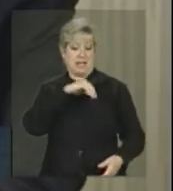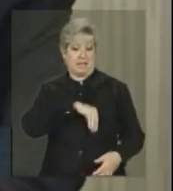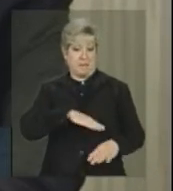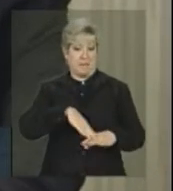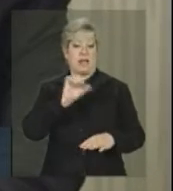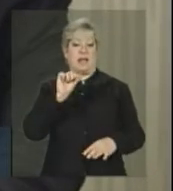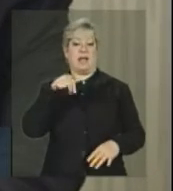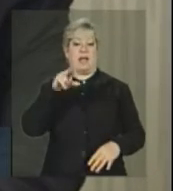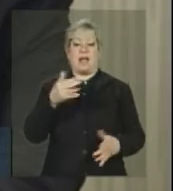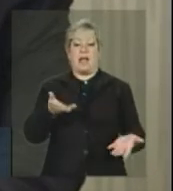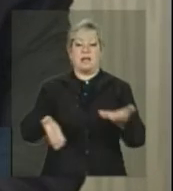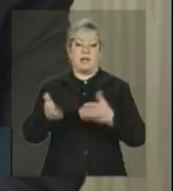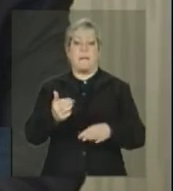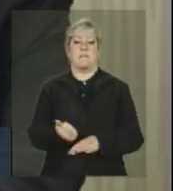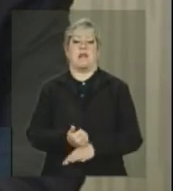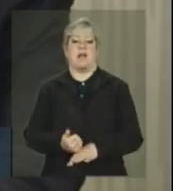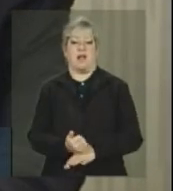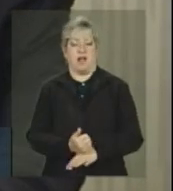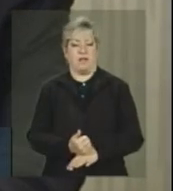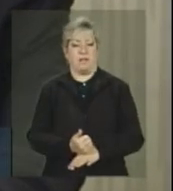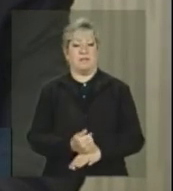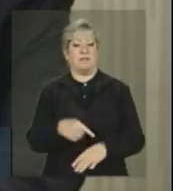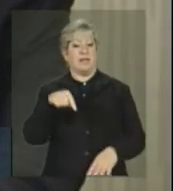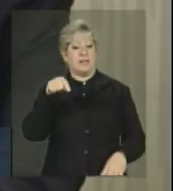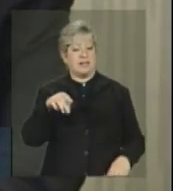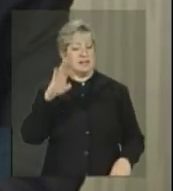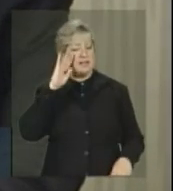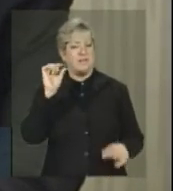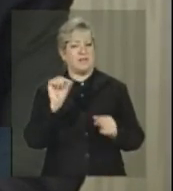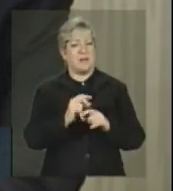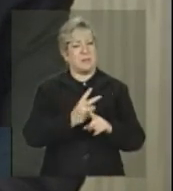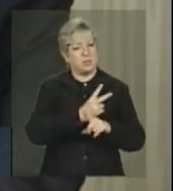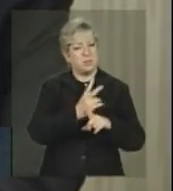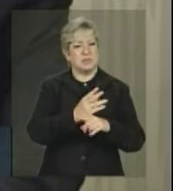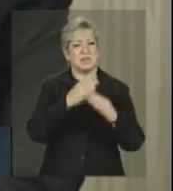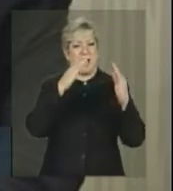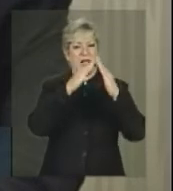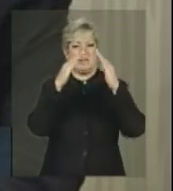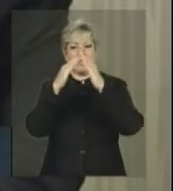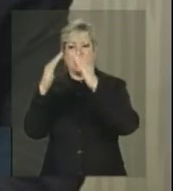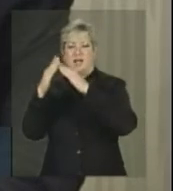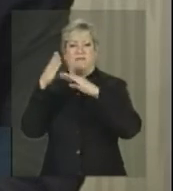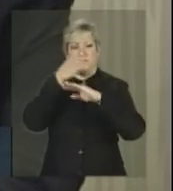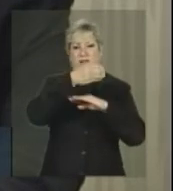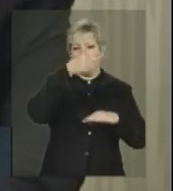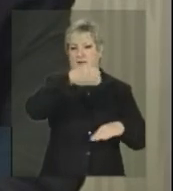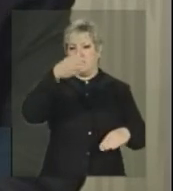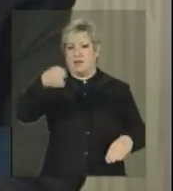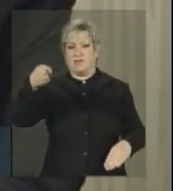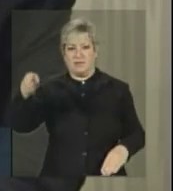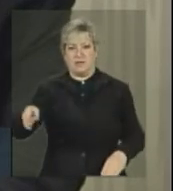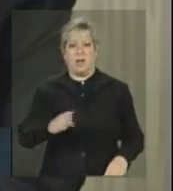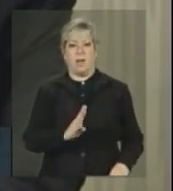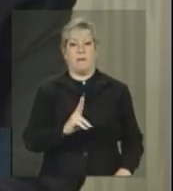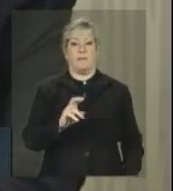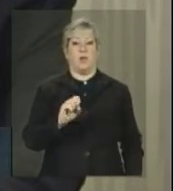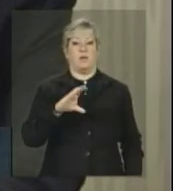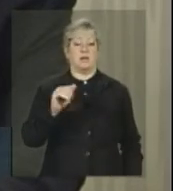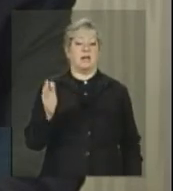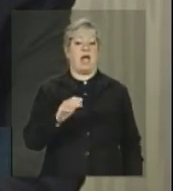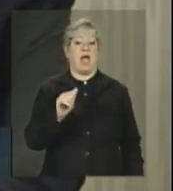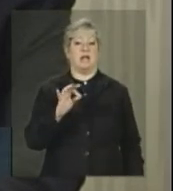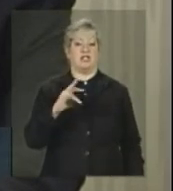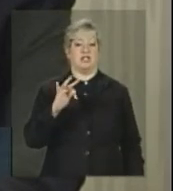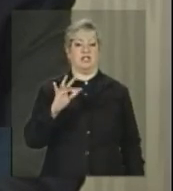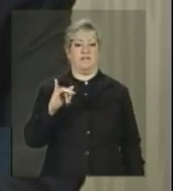E um dos indicadores é exatamente fazer a busca ativa, os agentes comunitários de saúde, os médicos da família, as equipes de saúde da família,